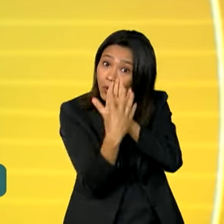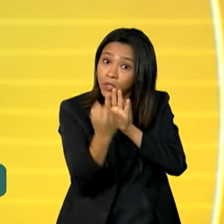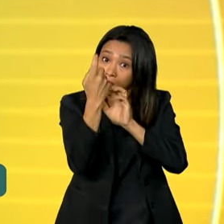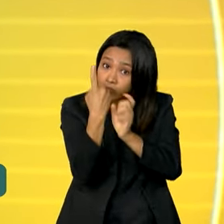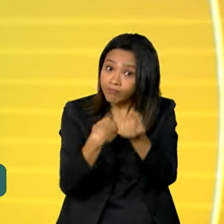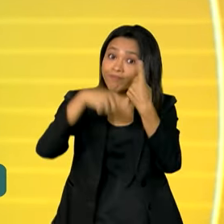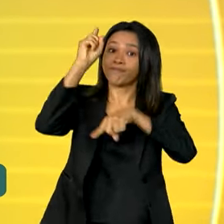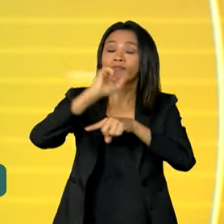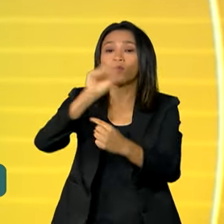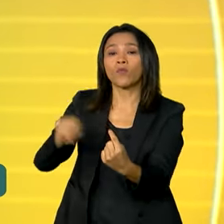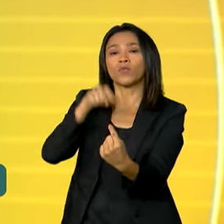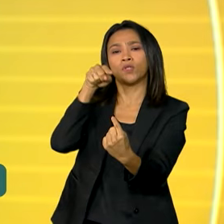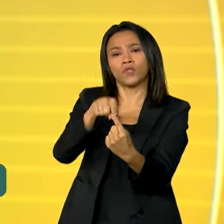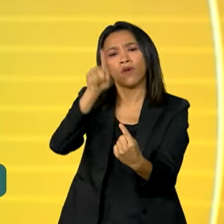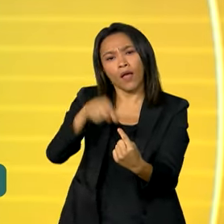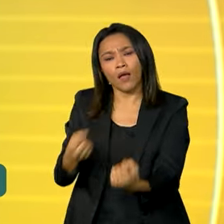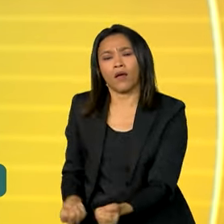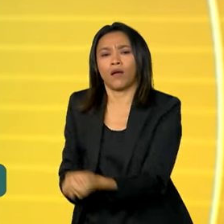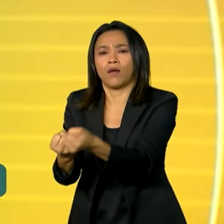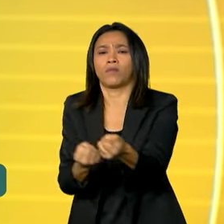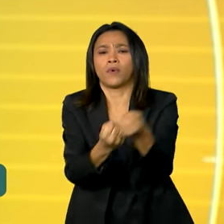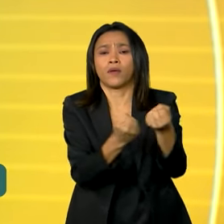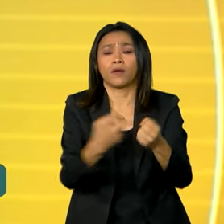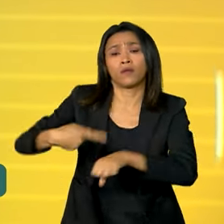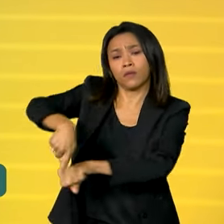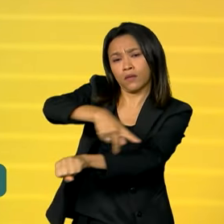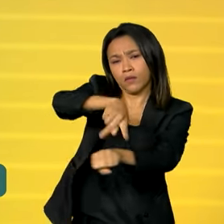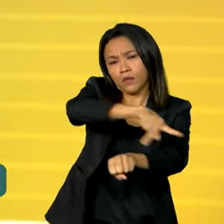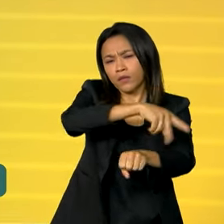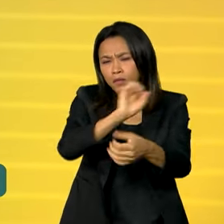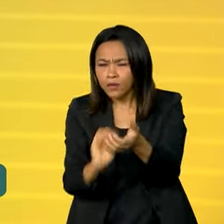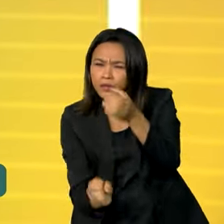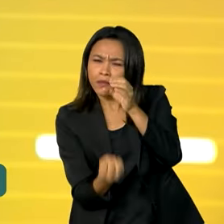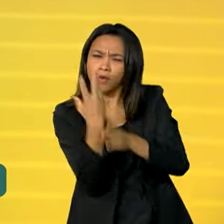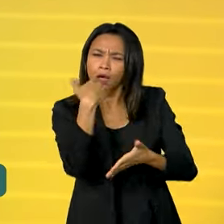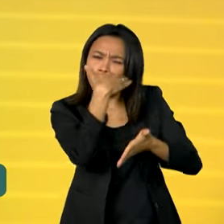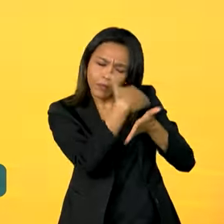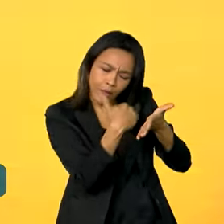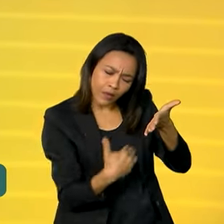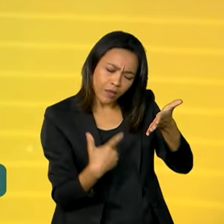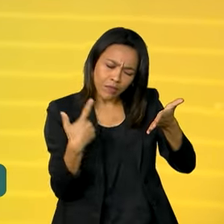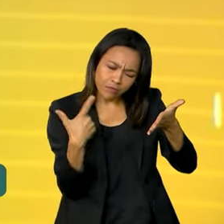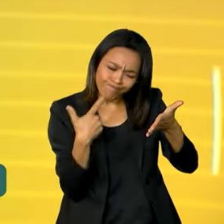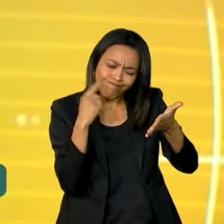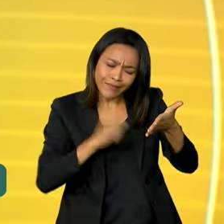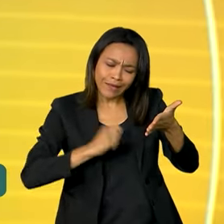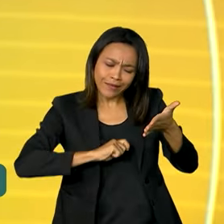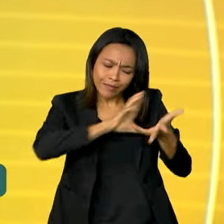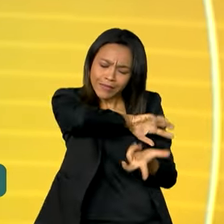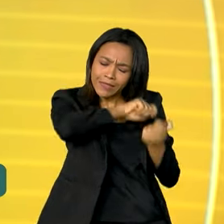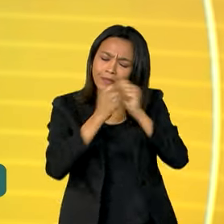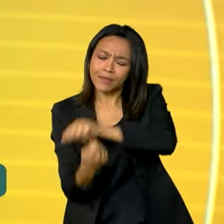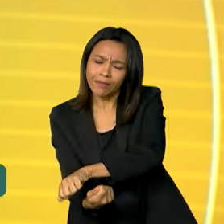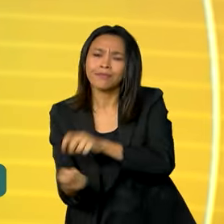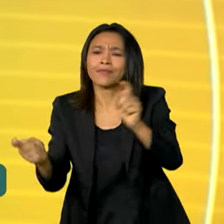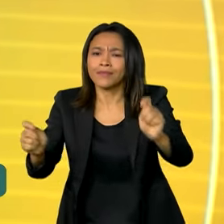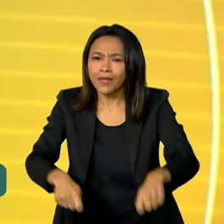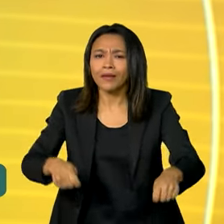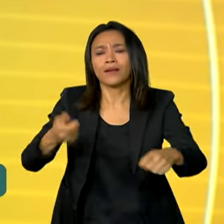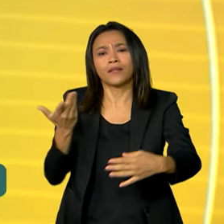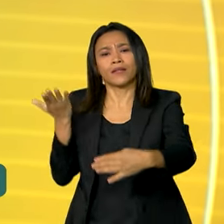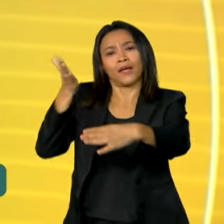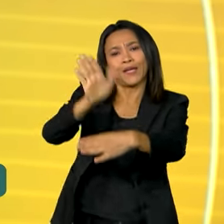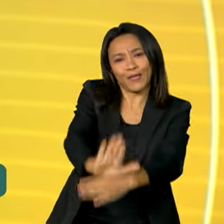O objetivo é apoiar os países na criação de programas que possam ser readaptados globalmente e beneficiar as